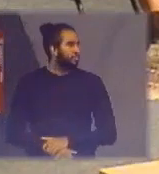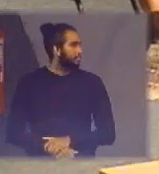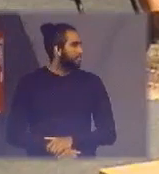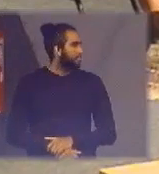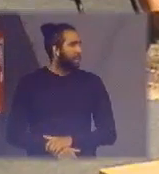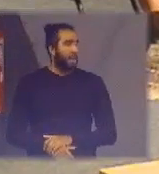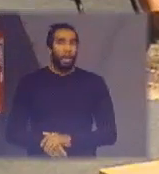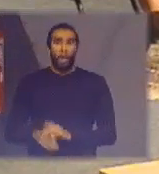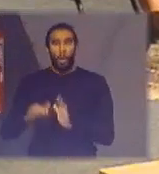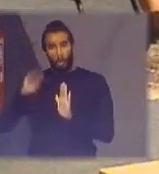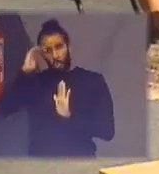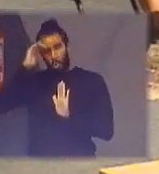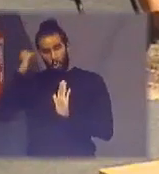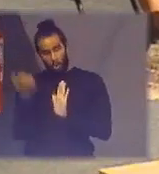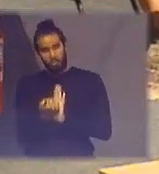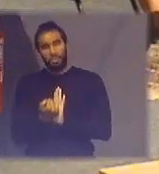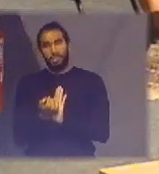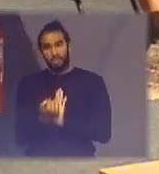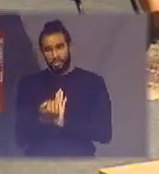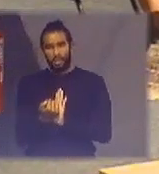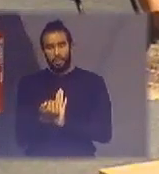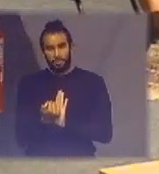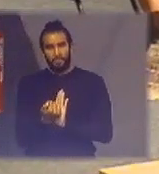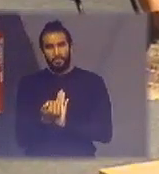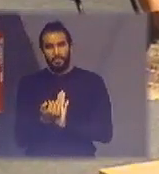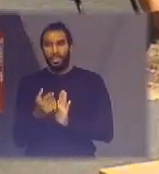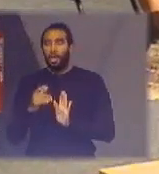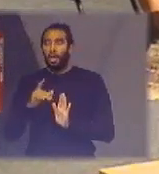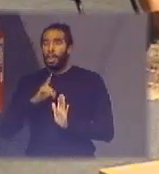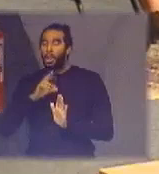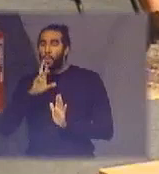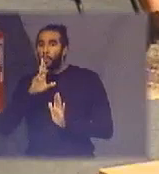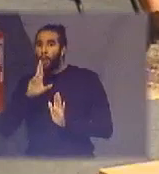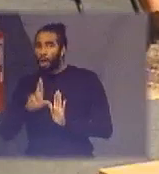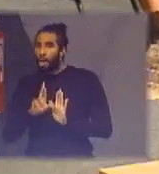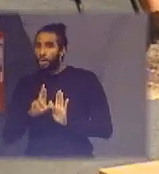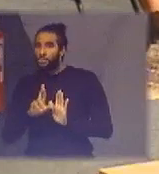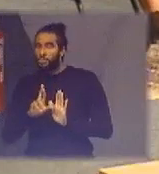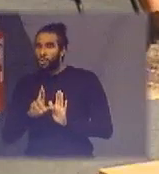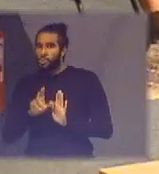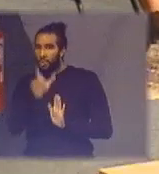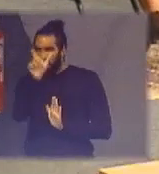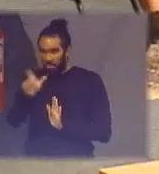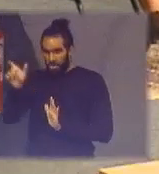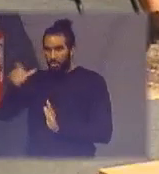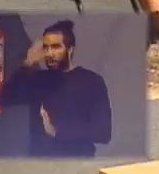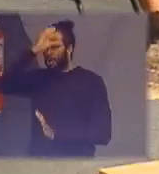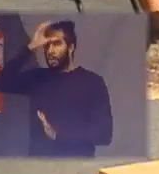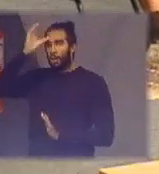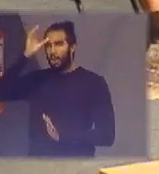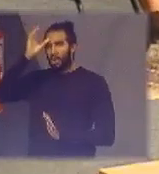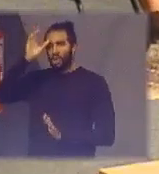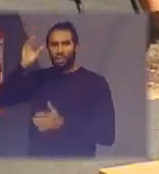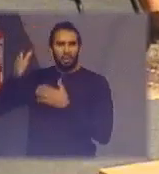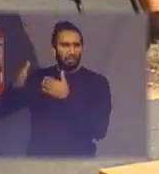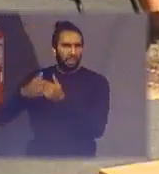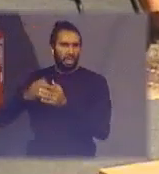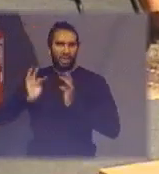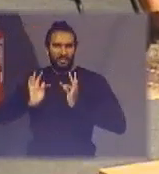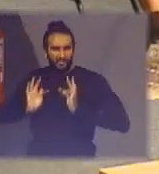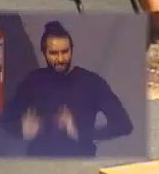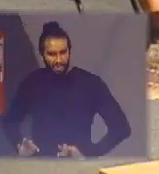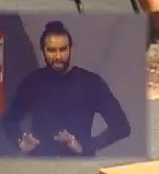atender a alguma coisa dar uma solução para os seus consumidores tanto pessoa física